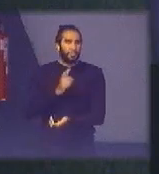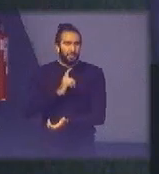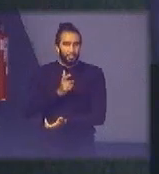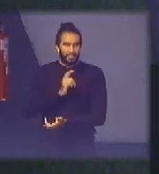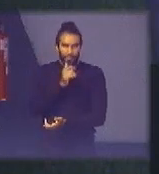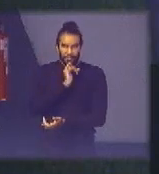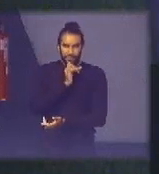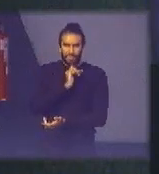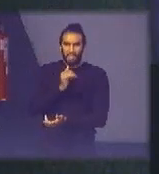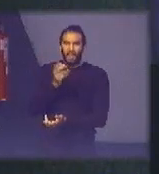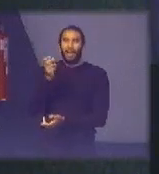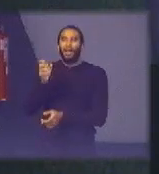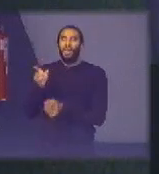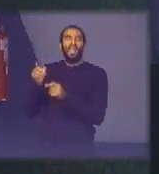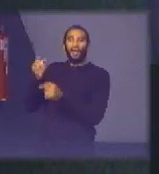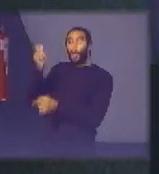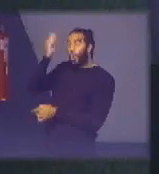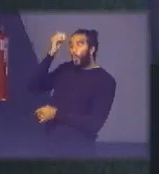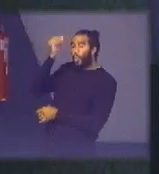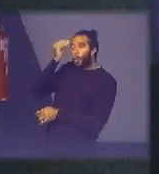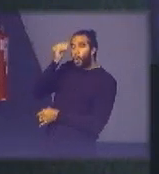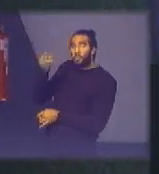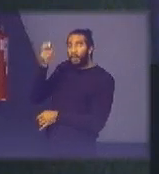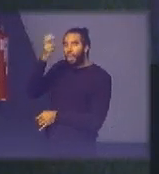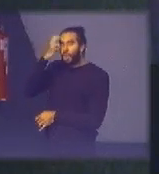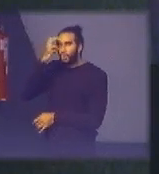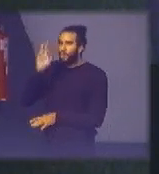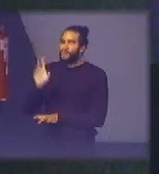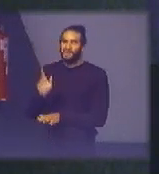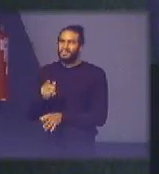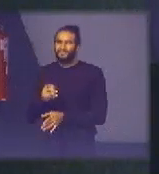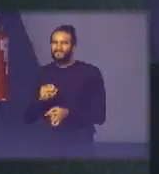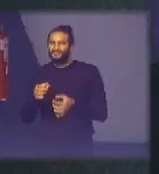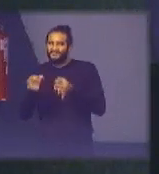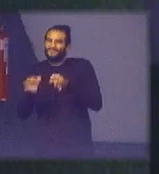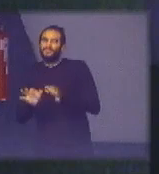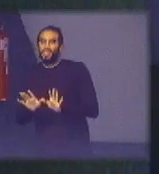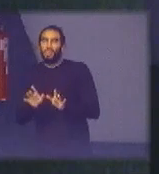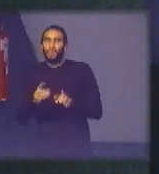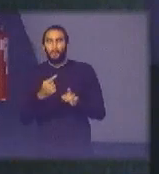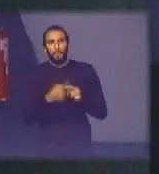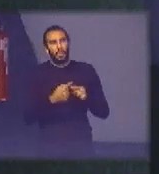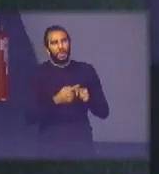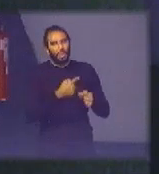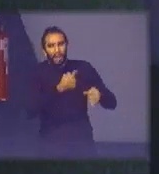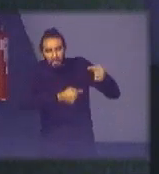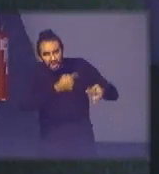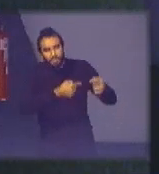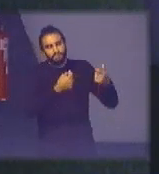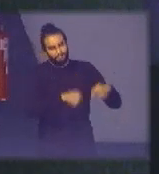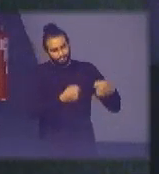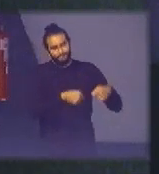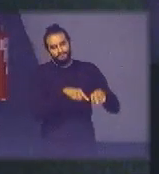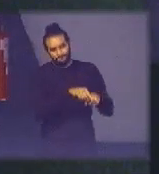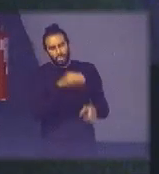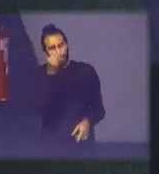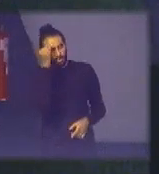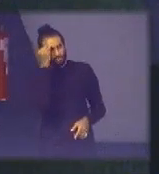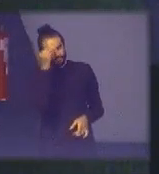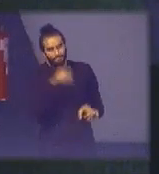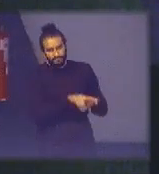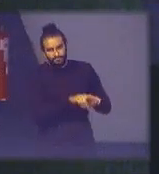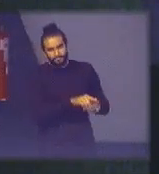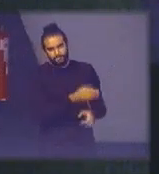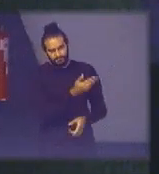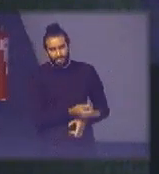cultura é porque a gente está sendo politicamente correto e não quer jogar a culpa na política então a gente fala assim é um problema cultural